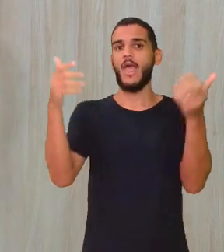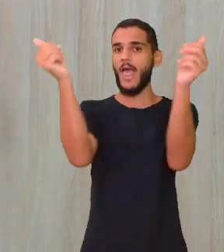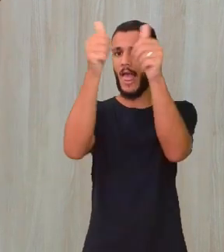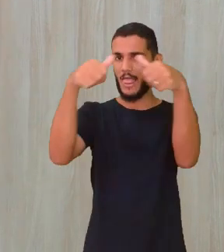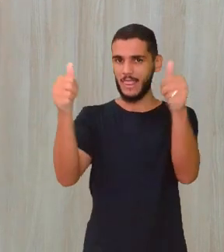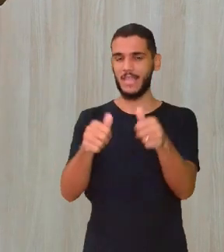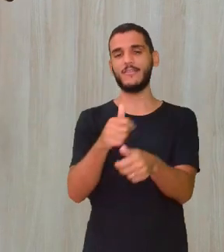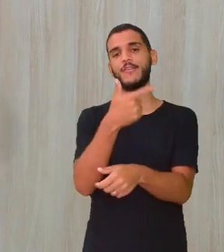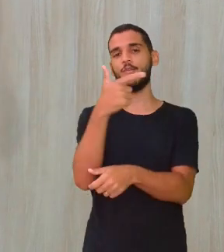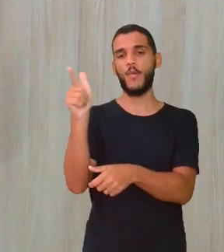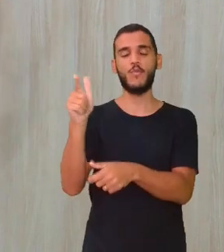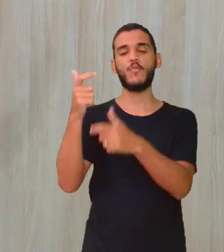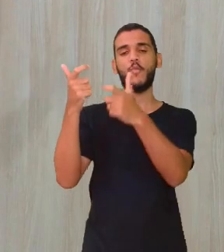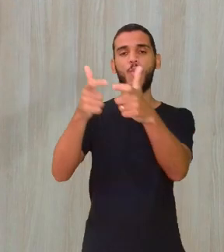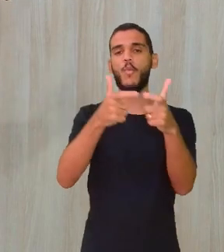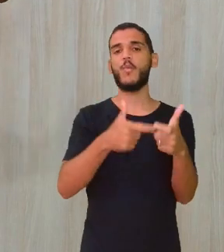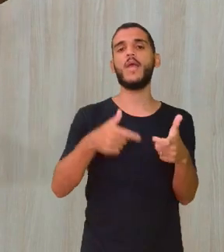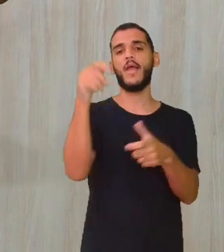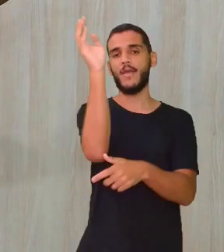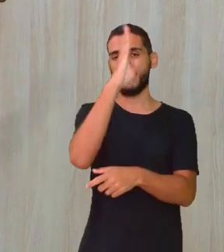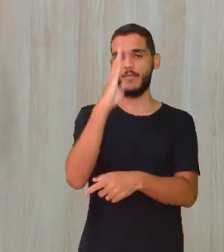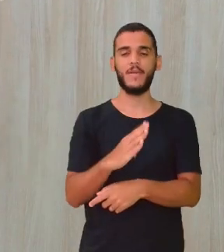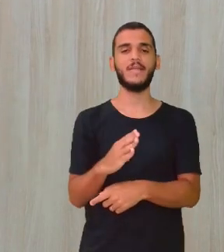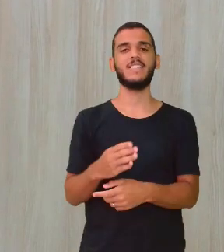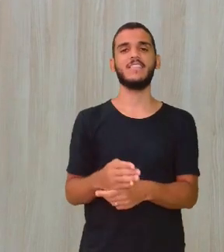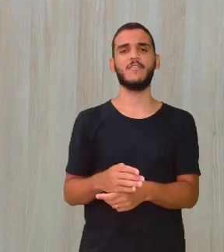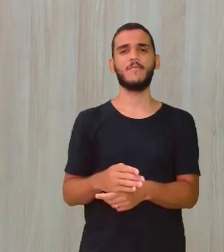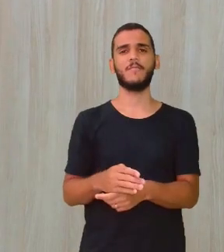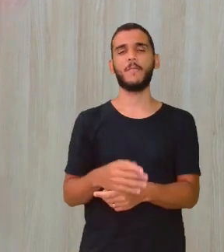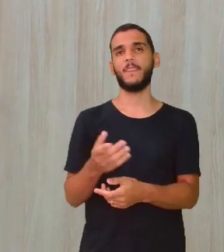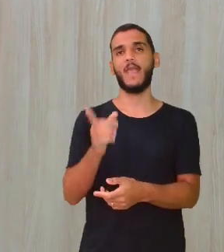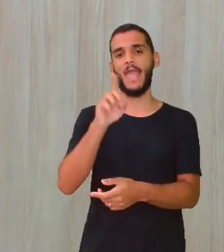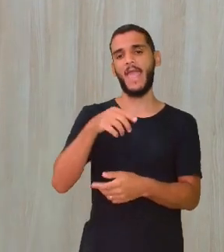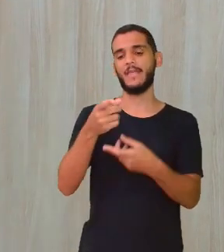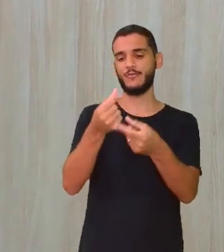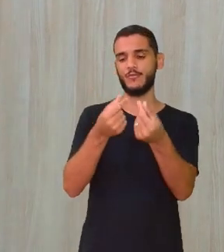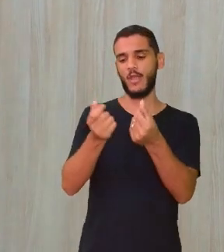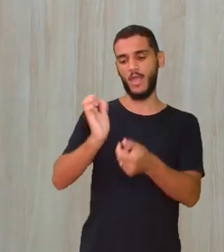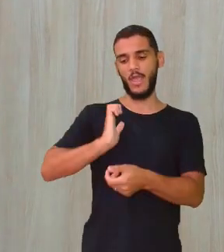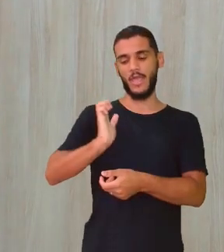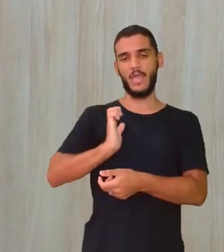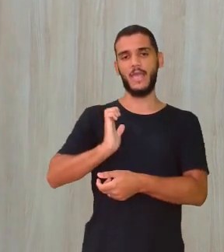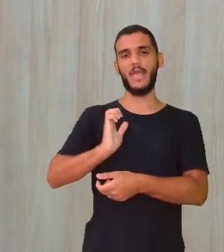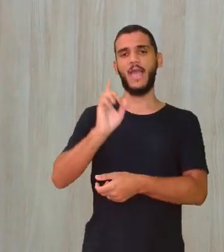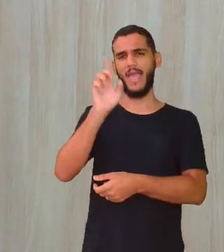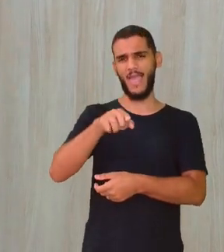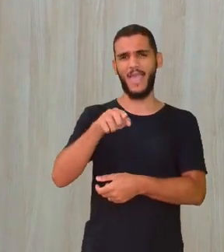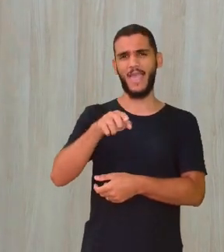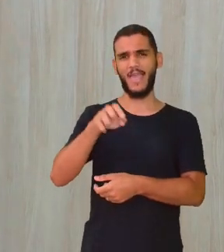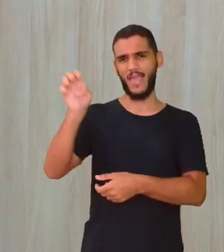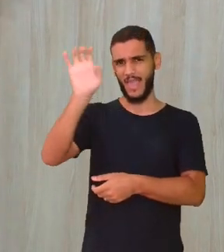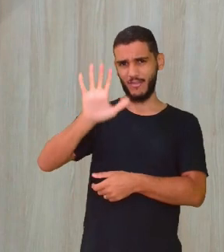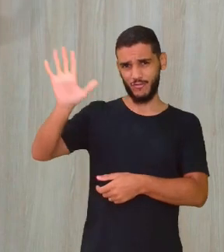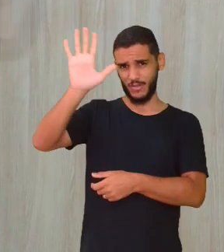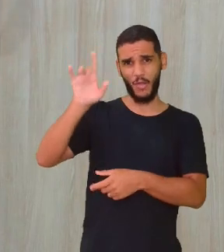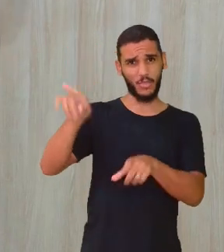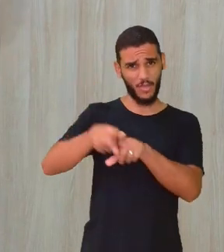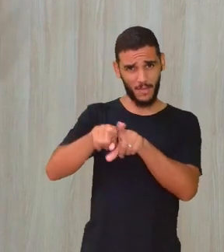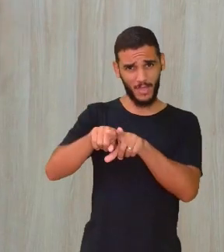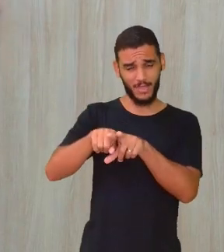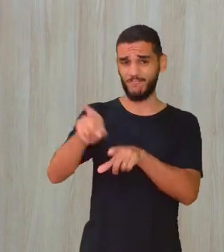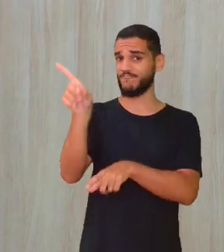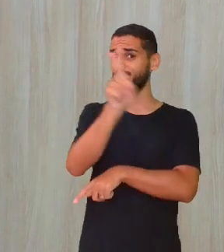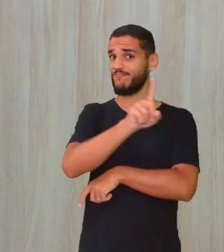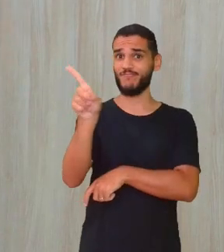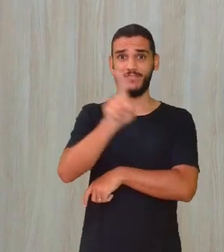que são socioeconomicamente mais ricas, não são vistas como regionais. Elas são vistas como brasileiras.